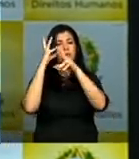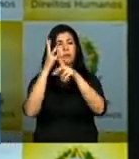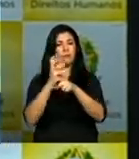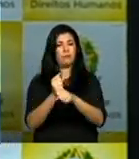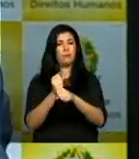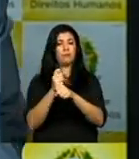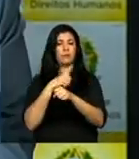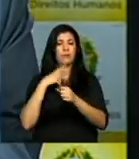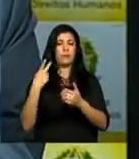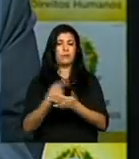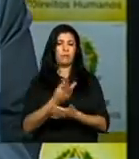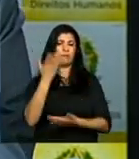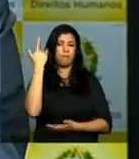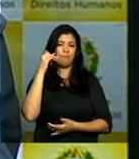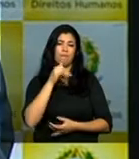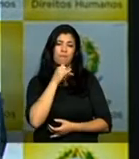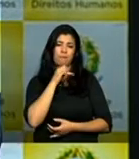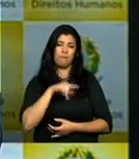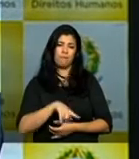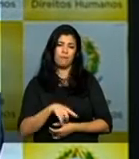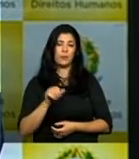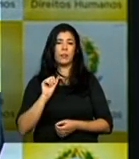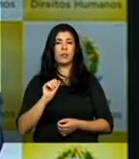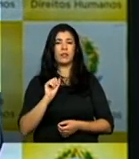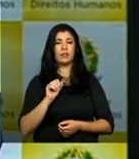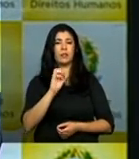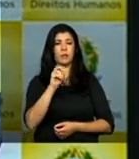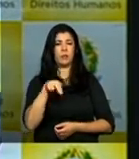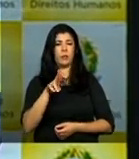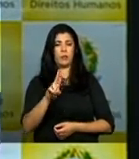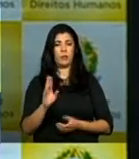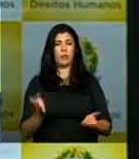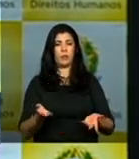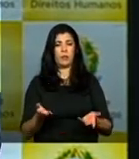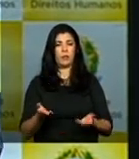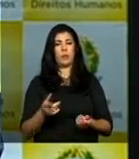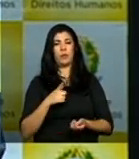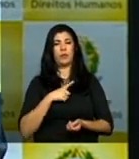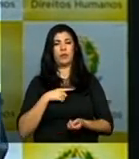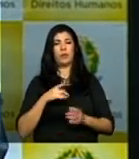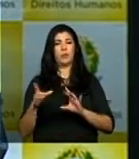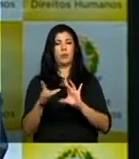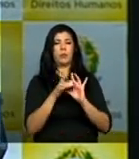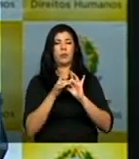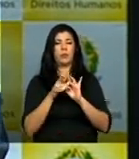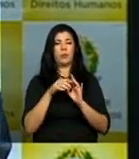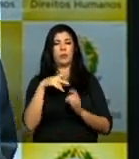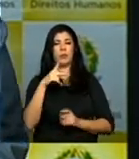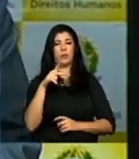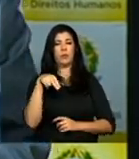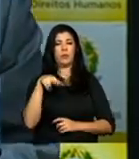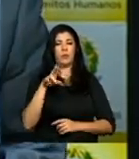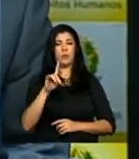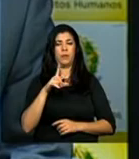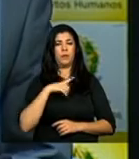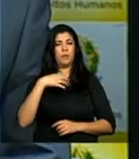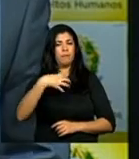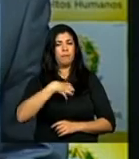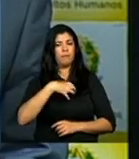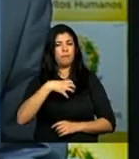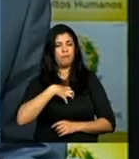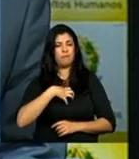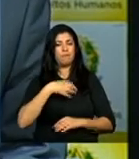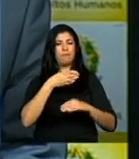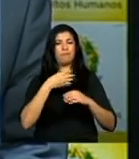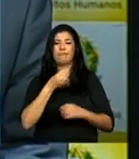trágica memória, do qual as Nações Unidas, por meio do PNUD, tem grande satisfação de fazer